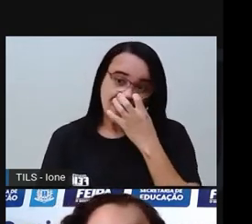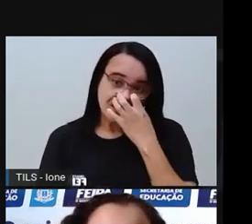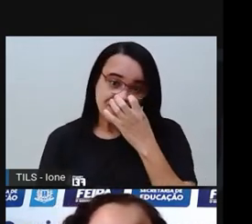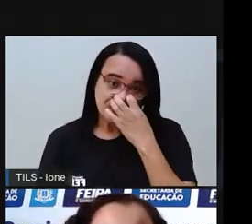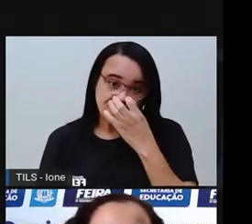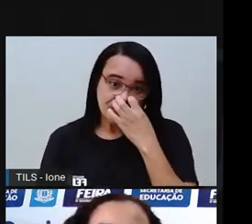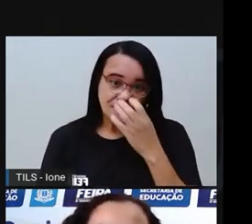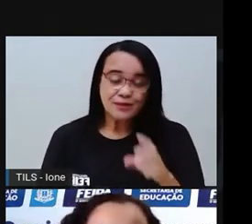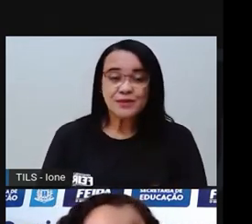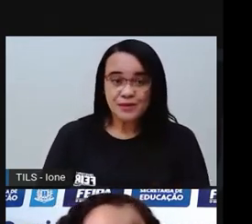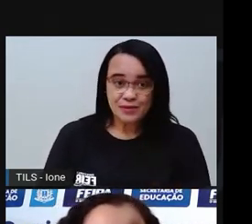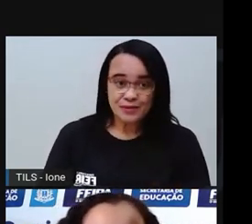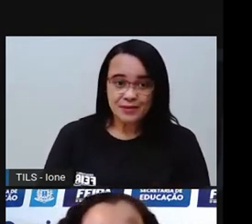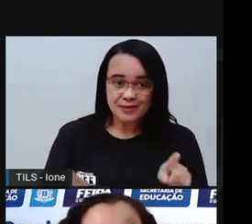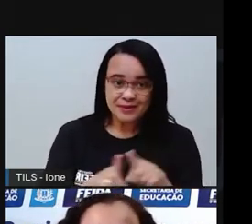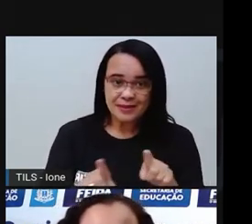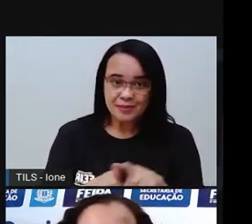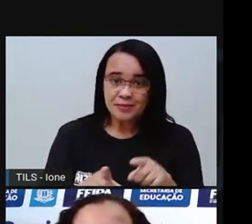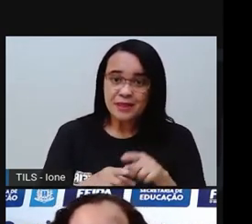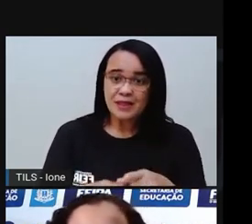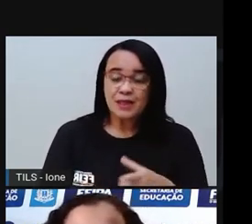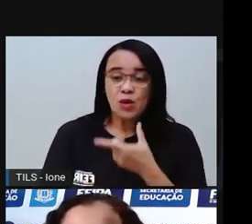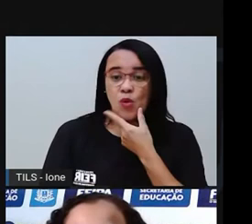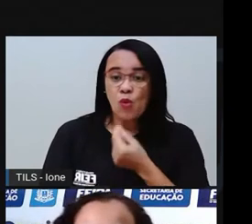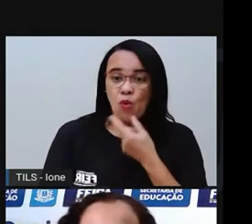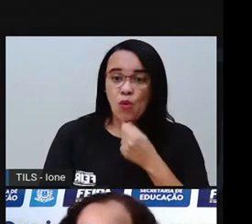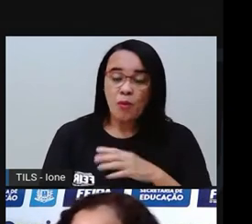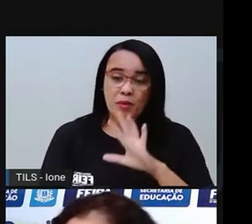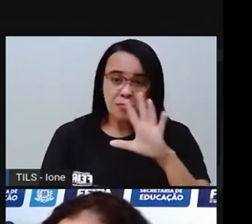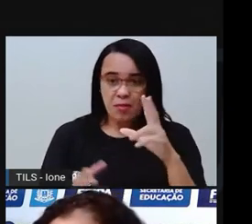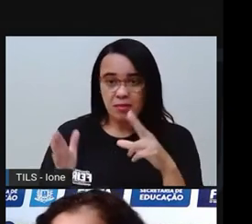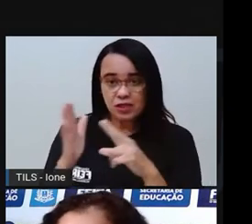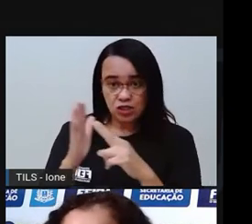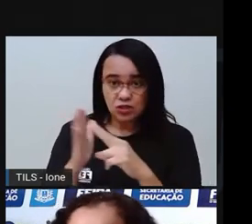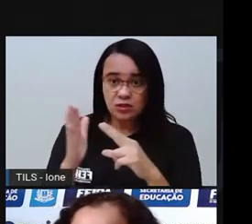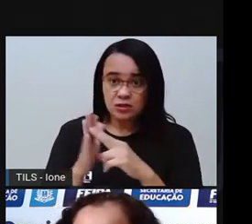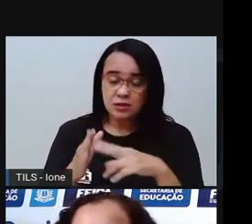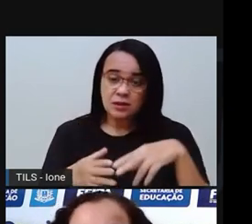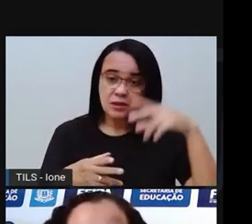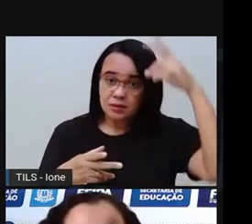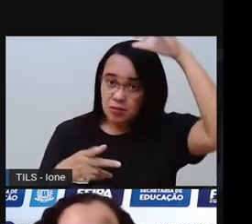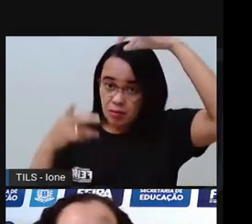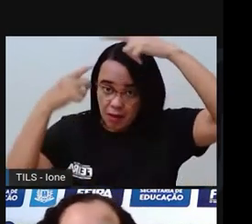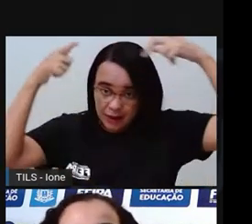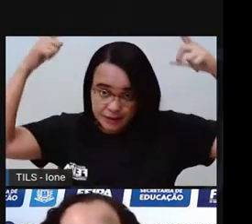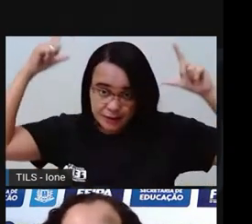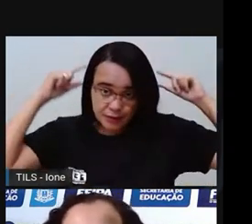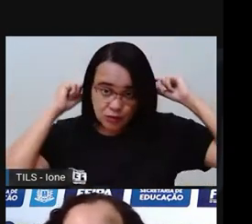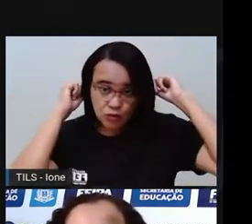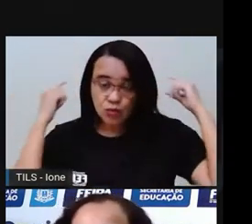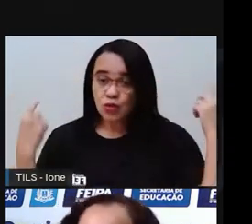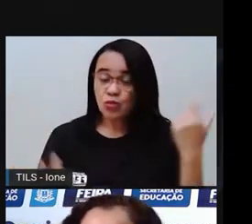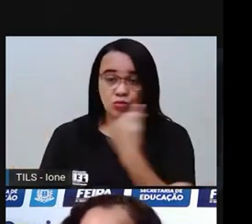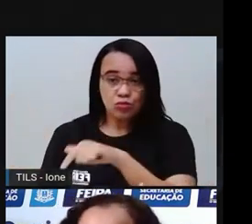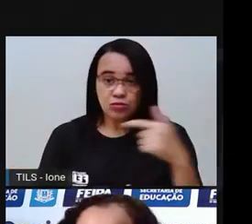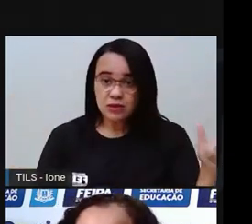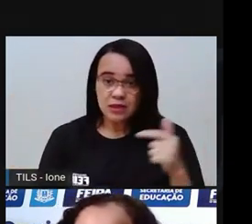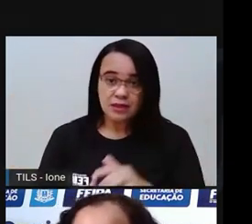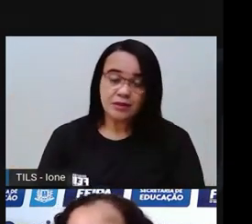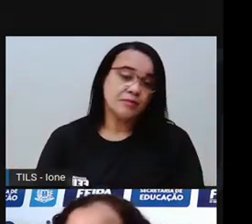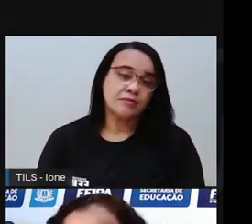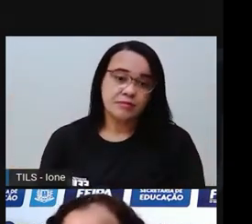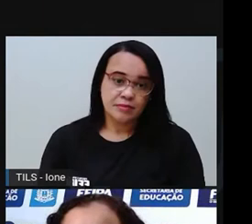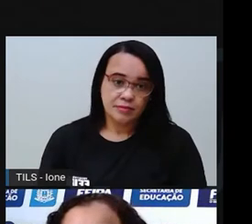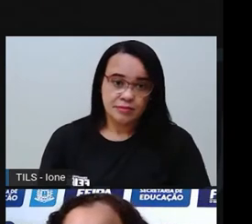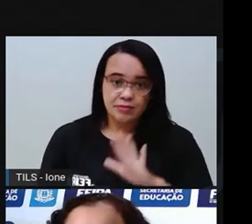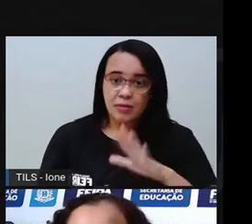adereço, né? Indígena, sem o cocá. Aqui, ele... Lá, ele estava com o cocá. Aqui, ele estava sem o cocá. Mas não é porque